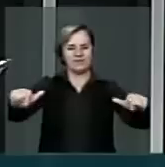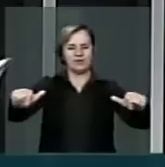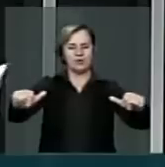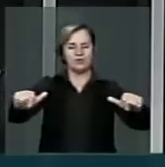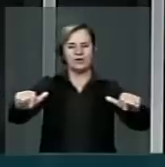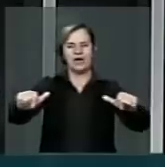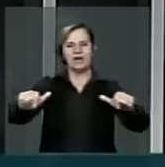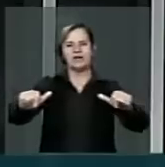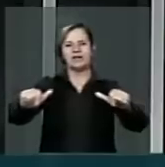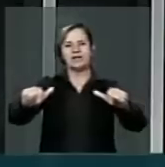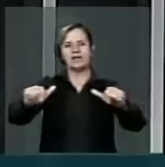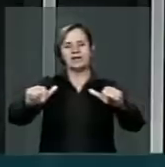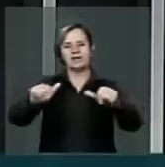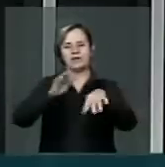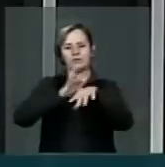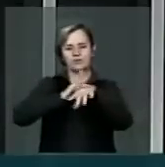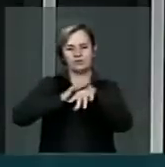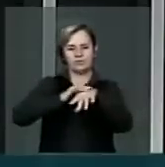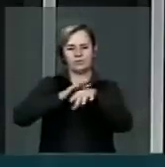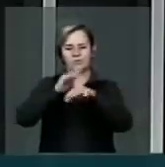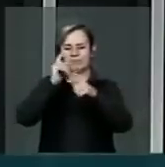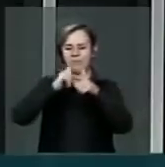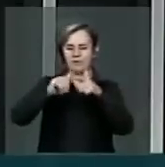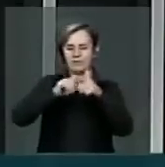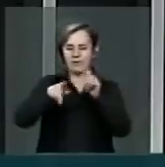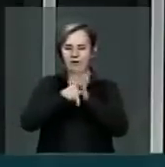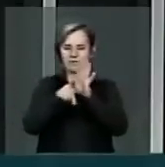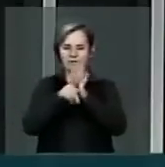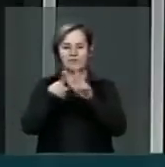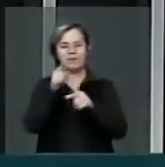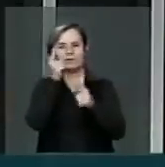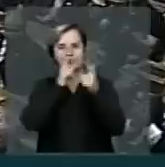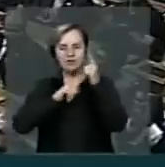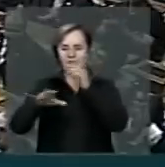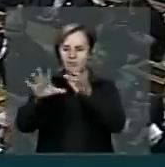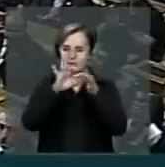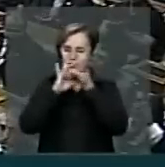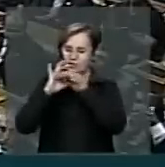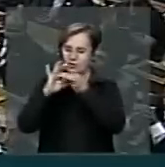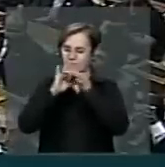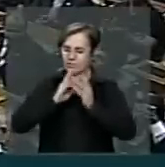intestinas muito obrigado senhores a ver a ver